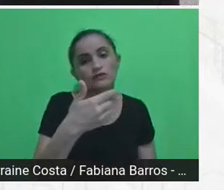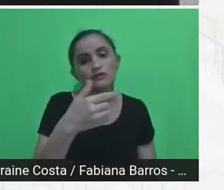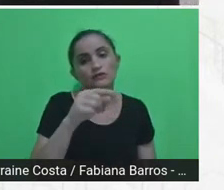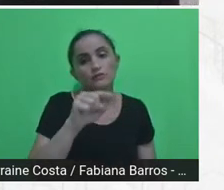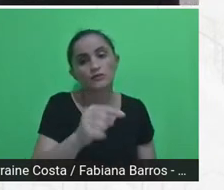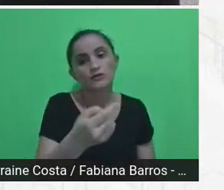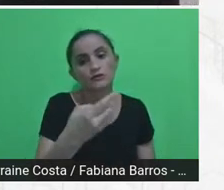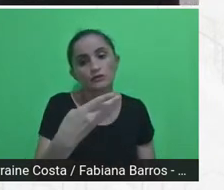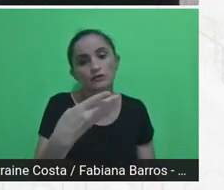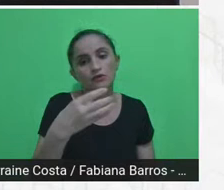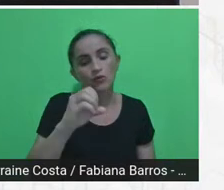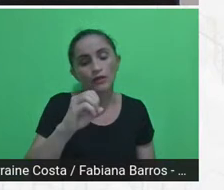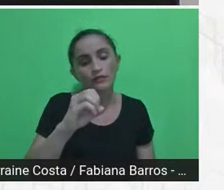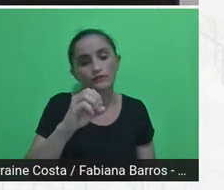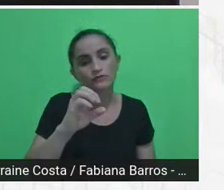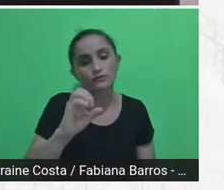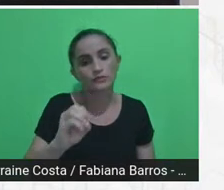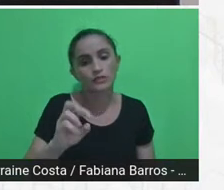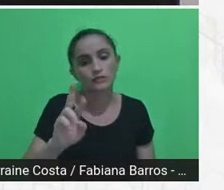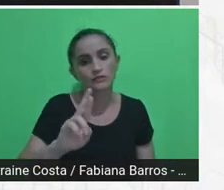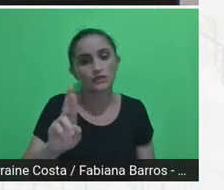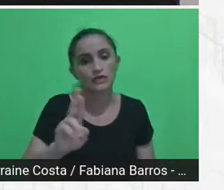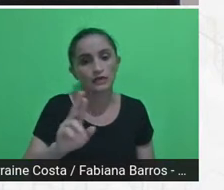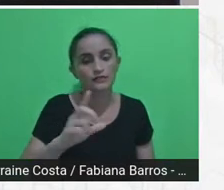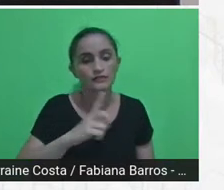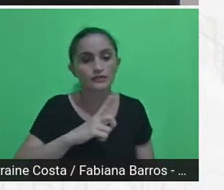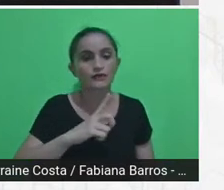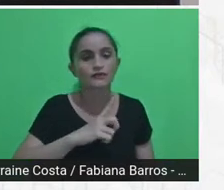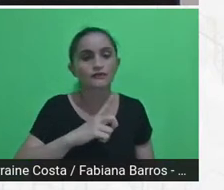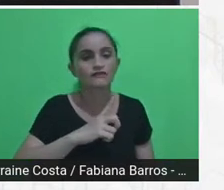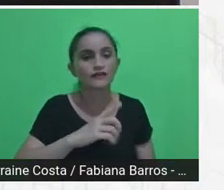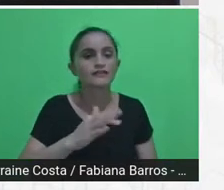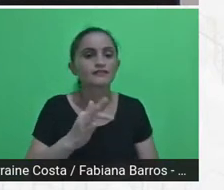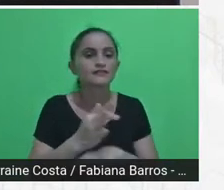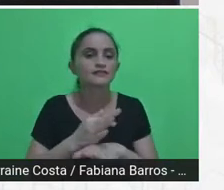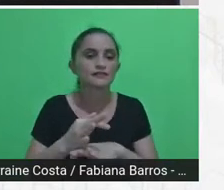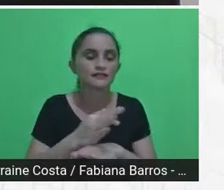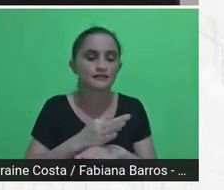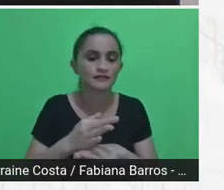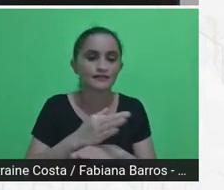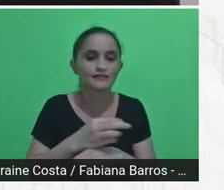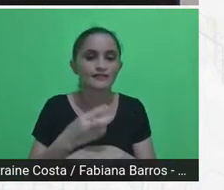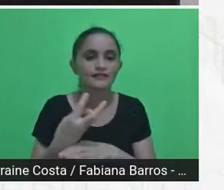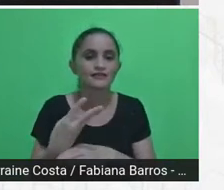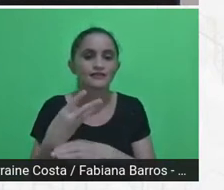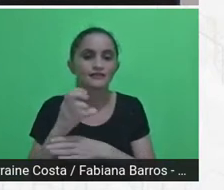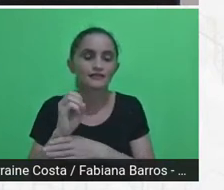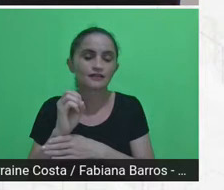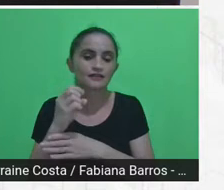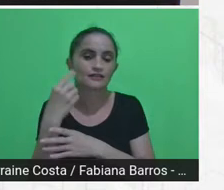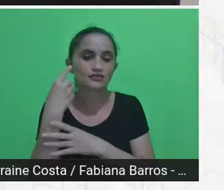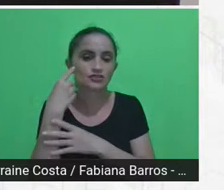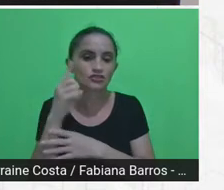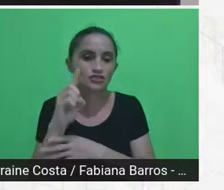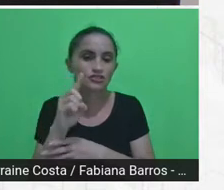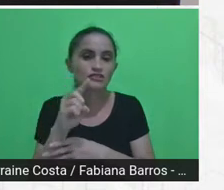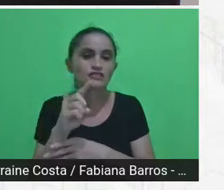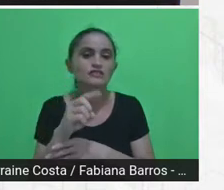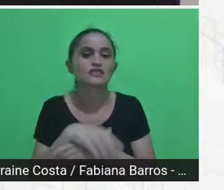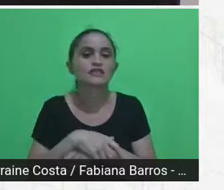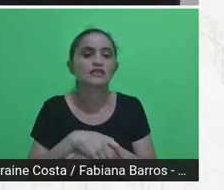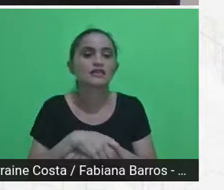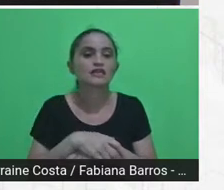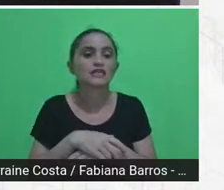com férias remuneradas de 30 dias, e, a semana, com 8